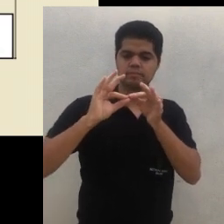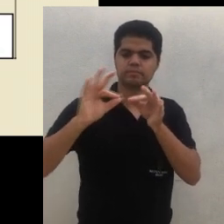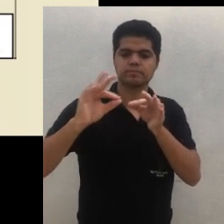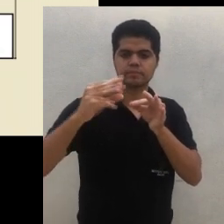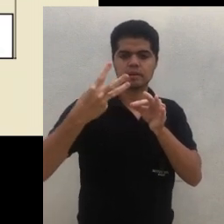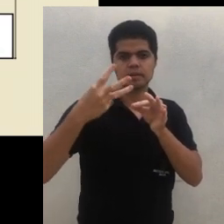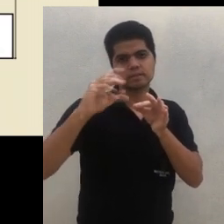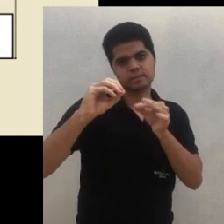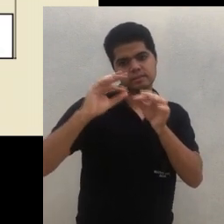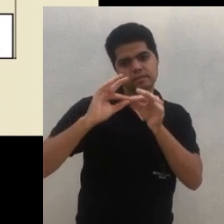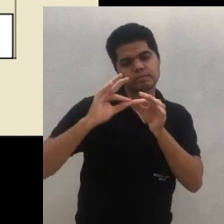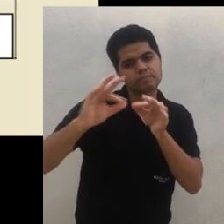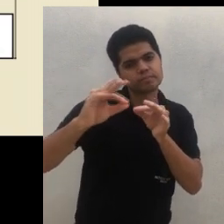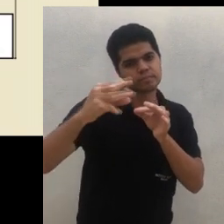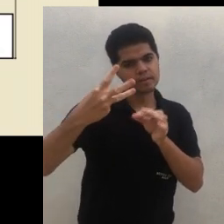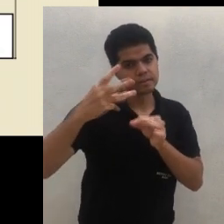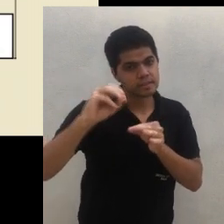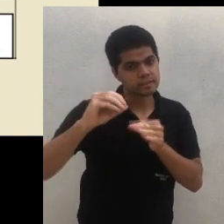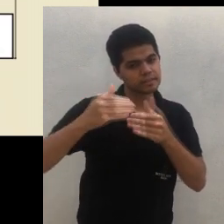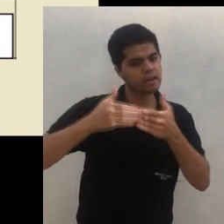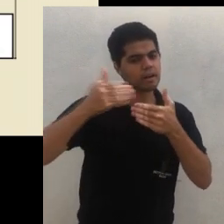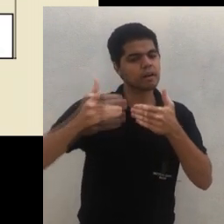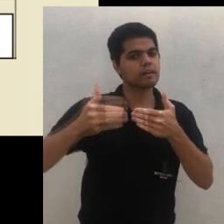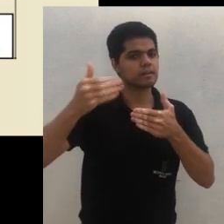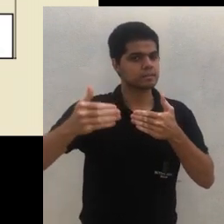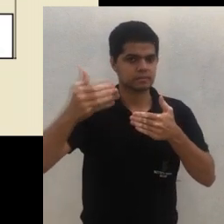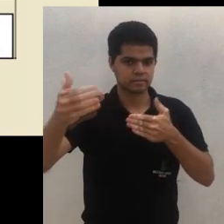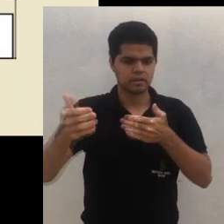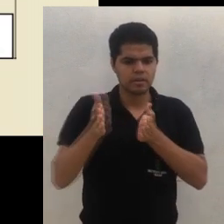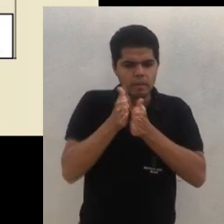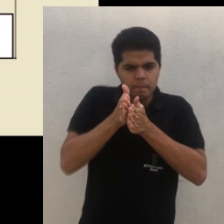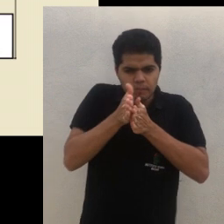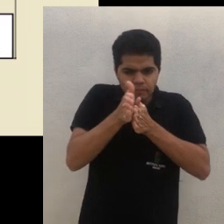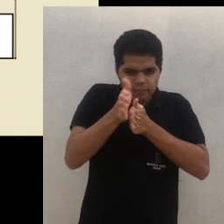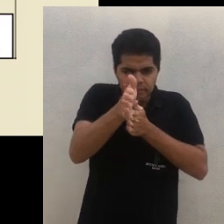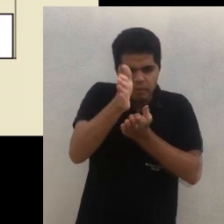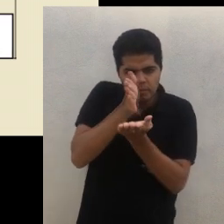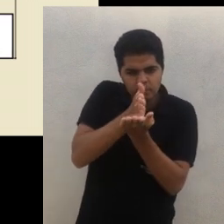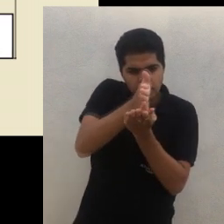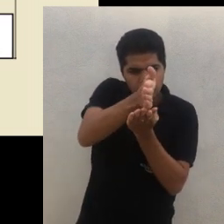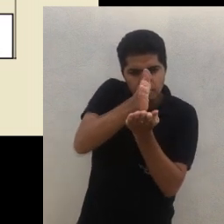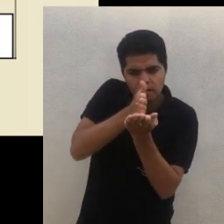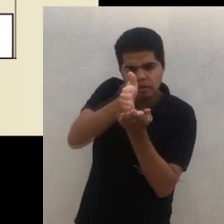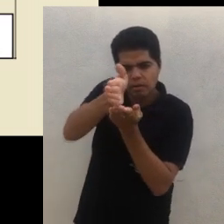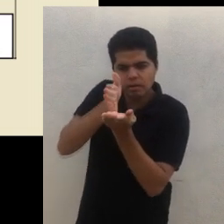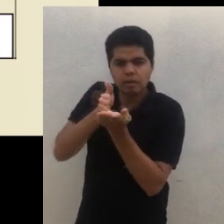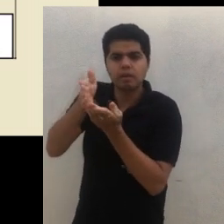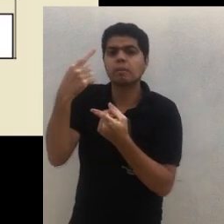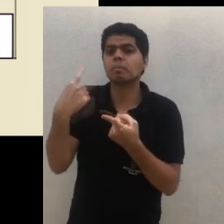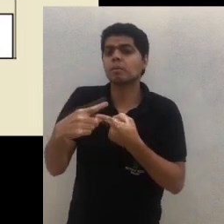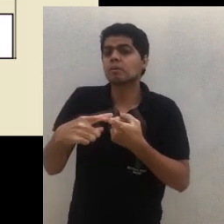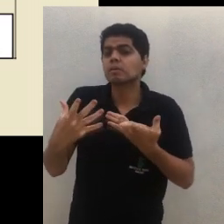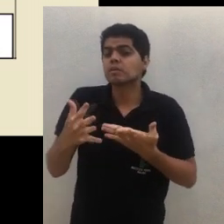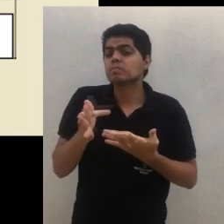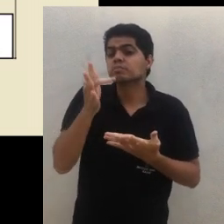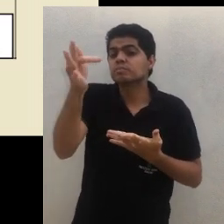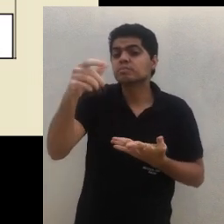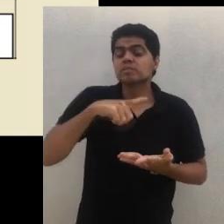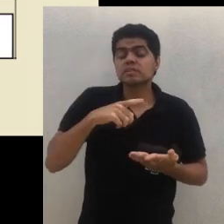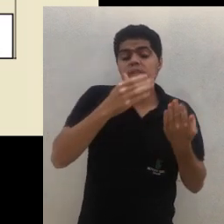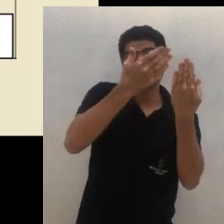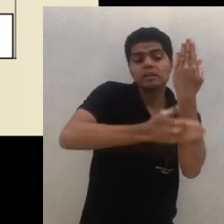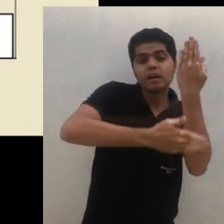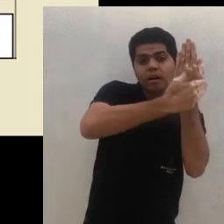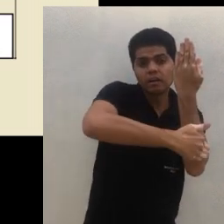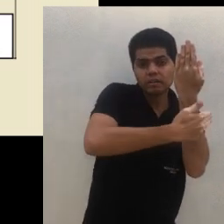por que eu plantei ela em fila e em linha? Porque a gente precisa de madeira e todo agricultor tem que ter uma reserva energética na propriedade,